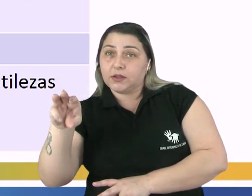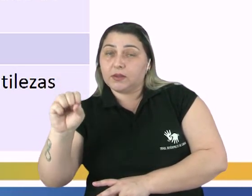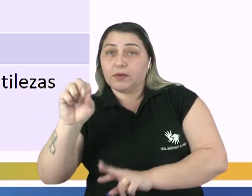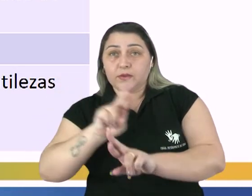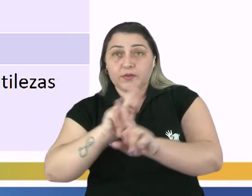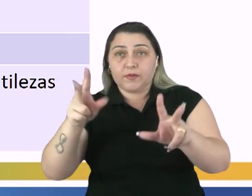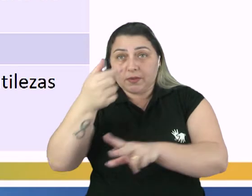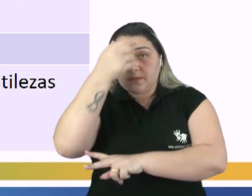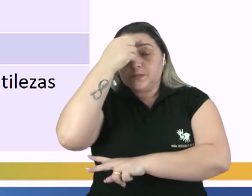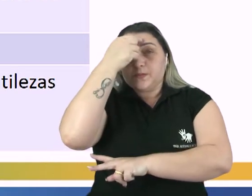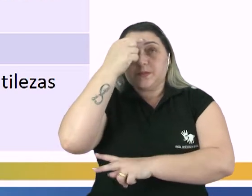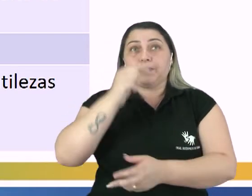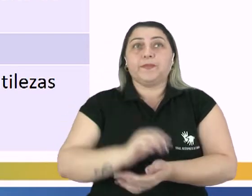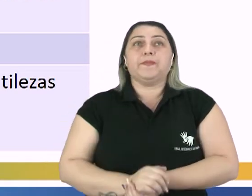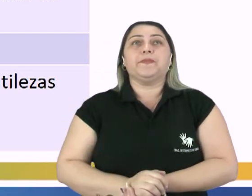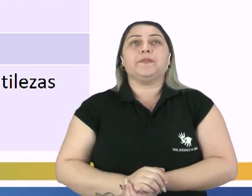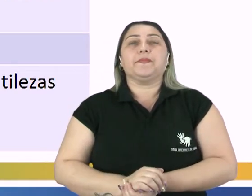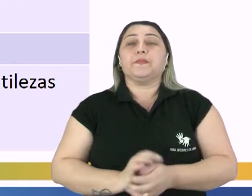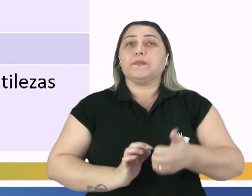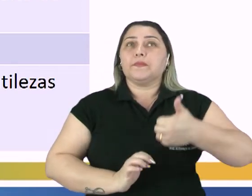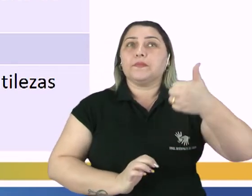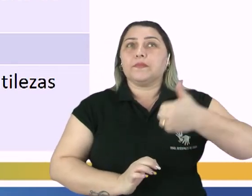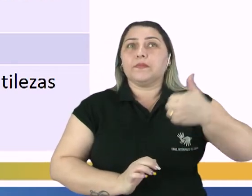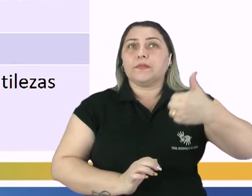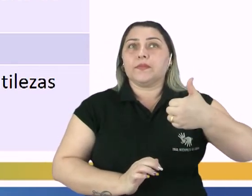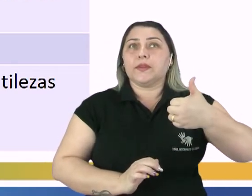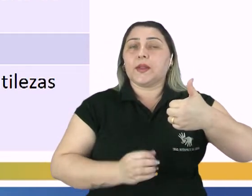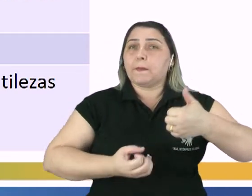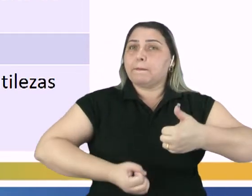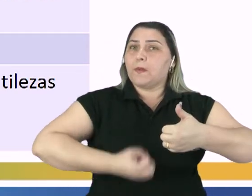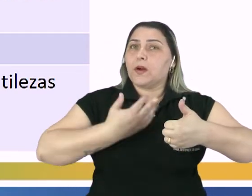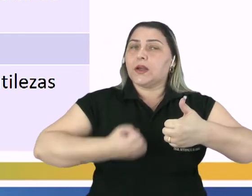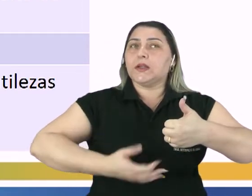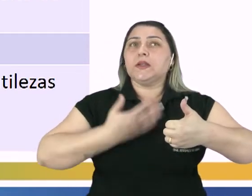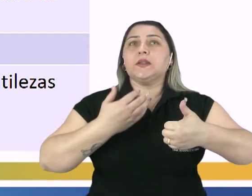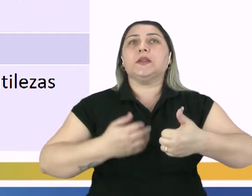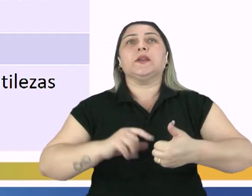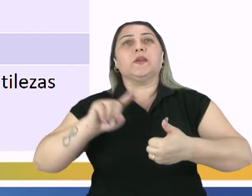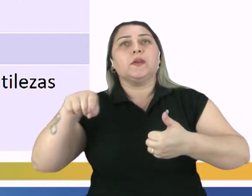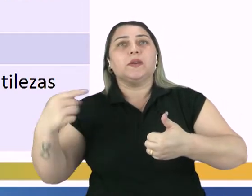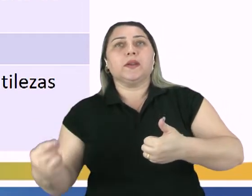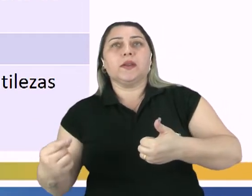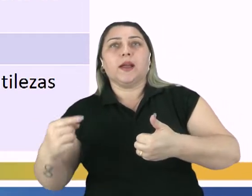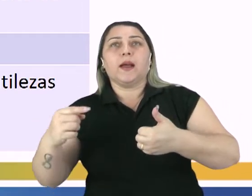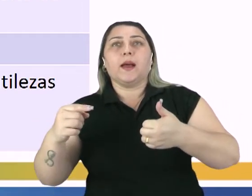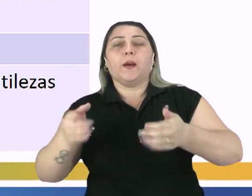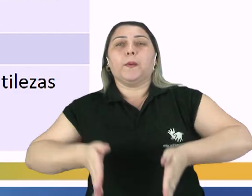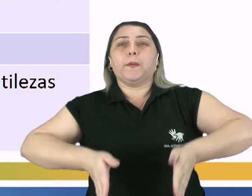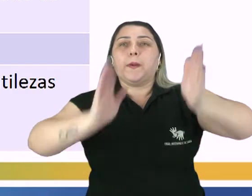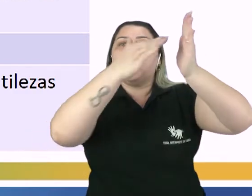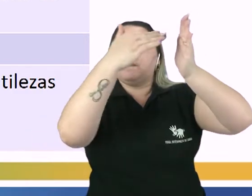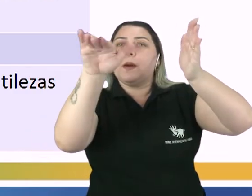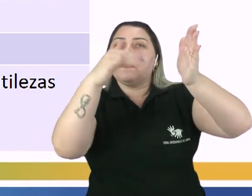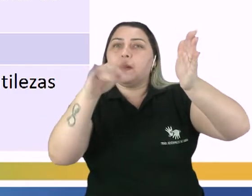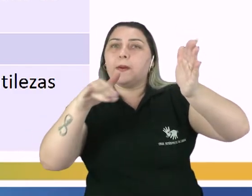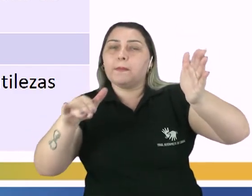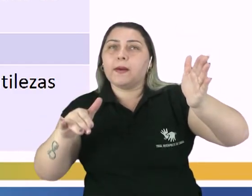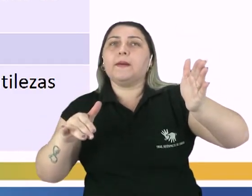diferenças. Cultismo, predomínio na poesia. Conceptismo, predominava na prosa.